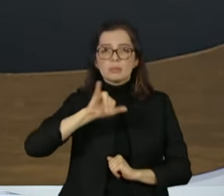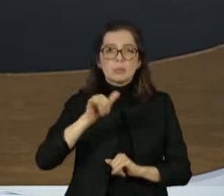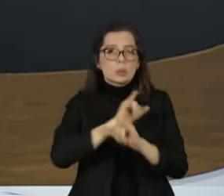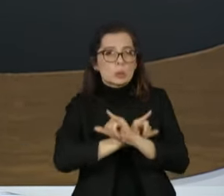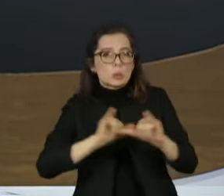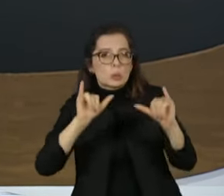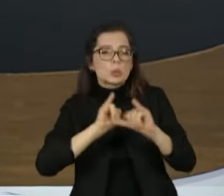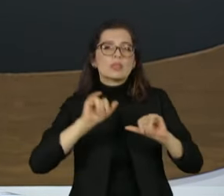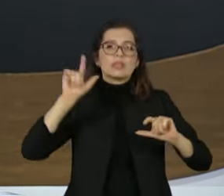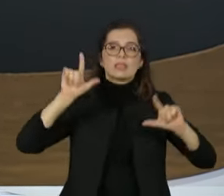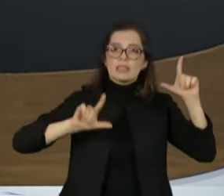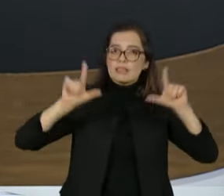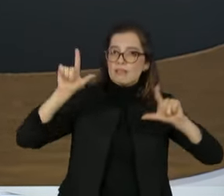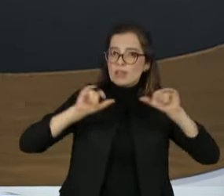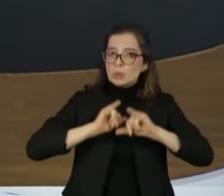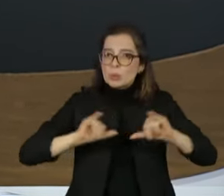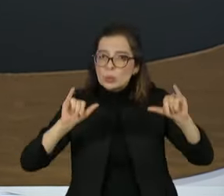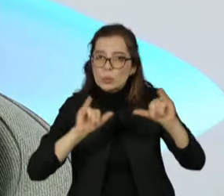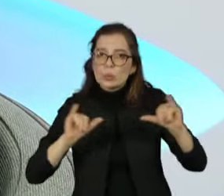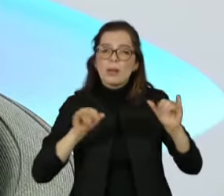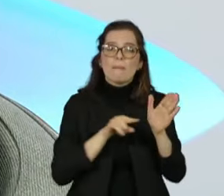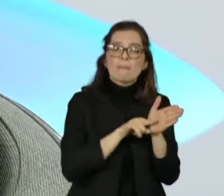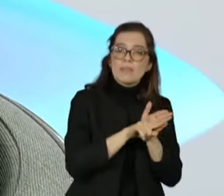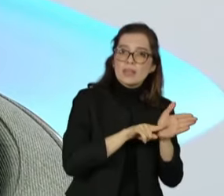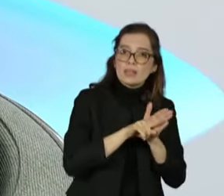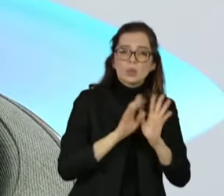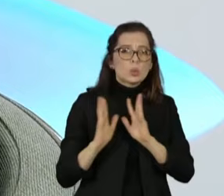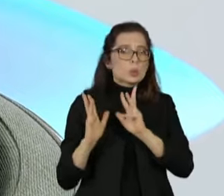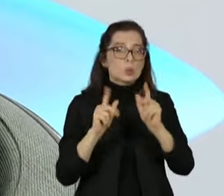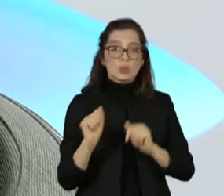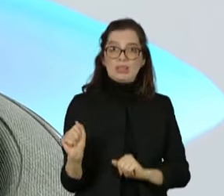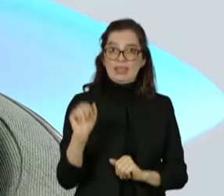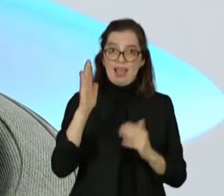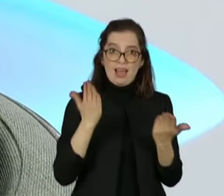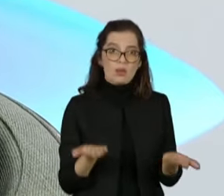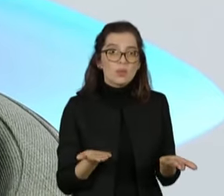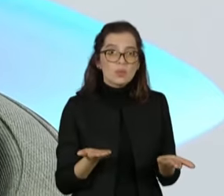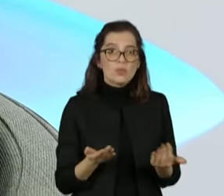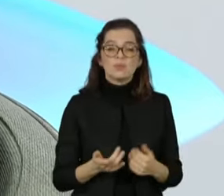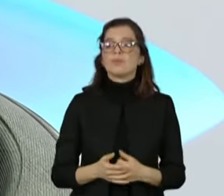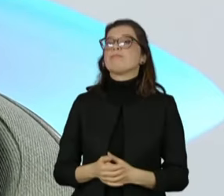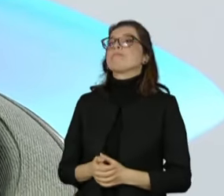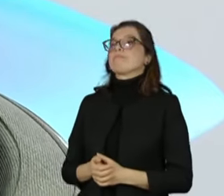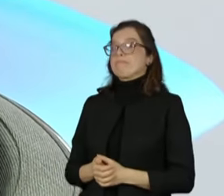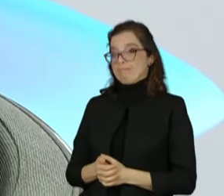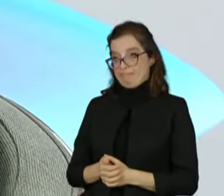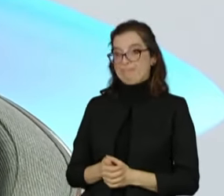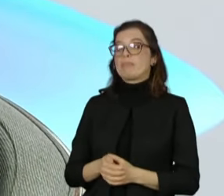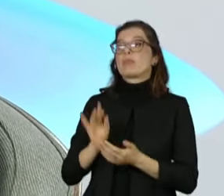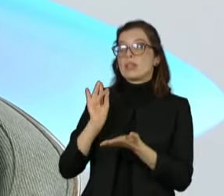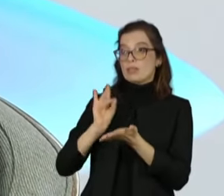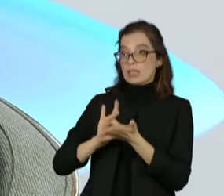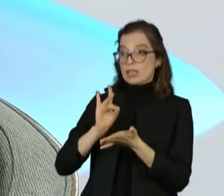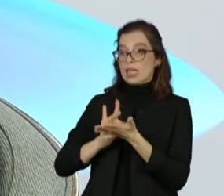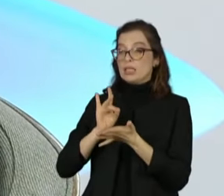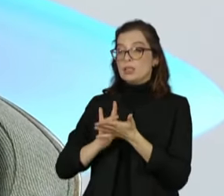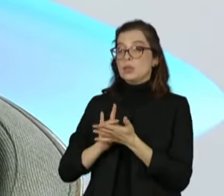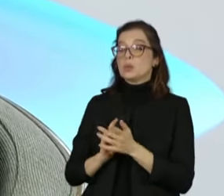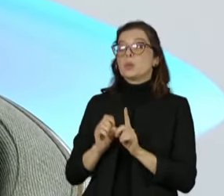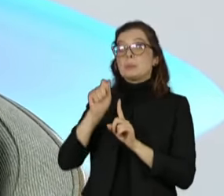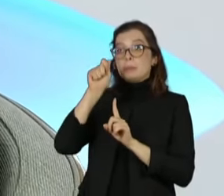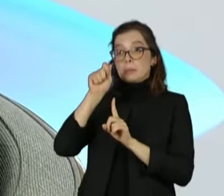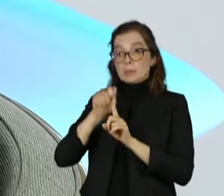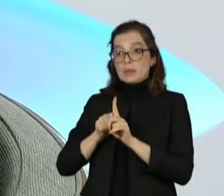pesquisas. A gente sabe que isso custa caro. Sem dúvida, Vera. Pois é, há oito meses que eu tenho que responder questões como esta.